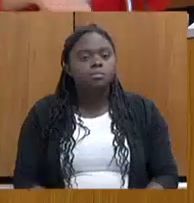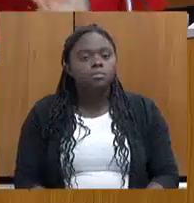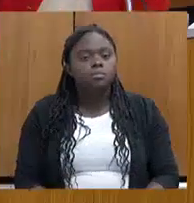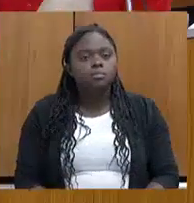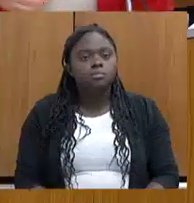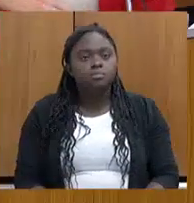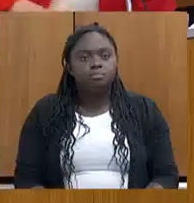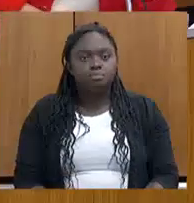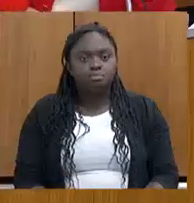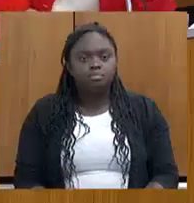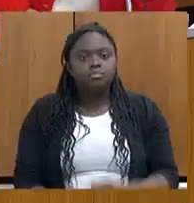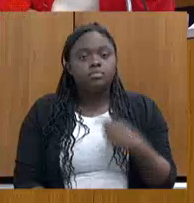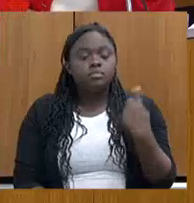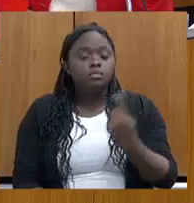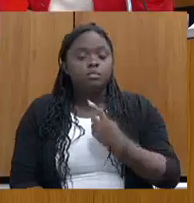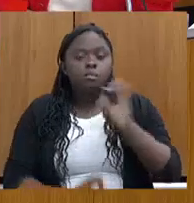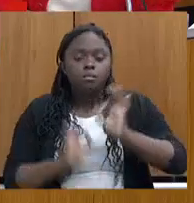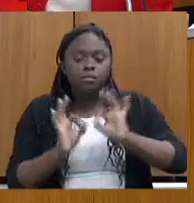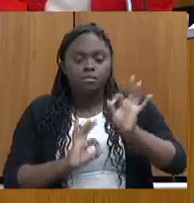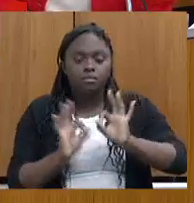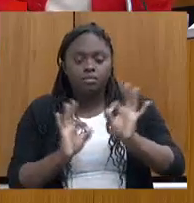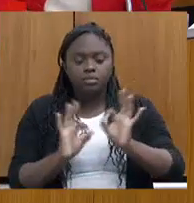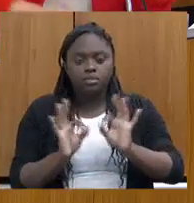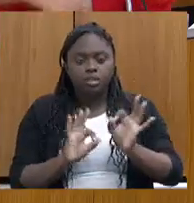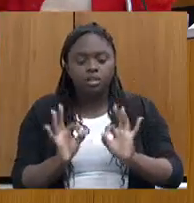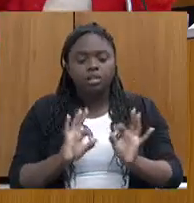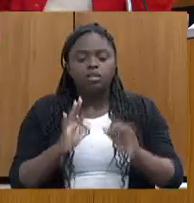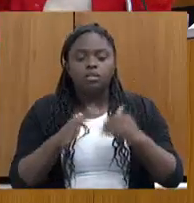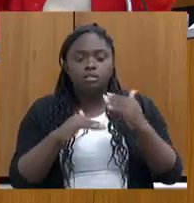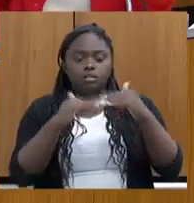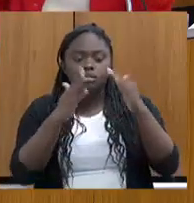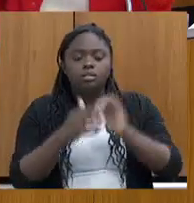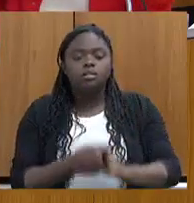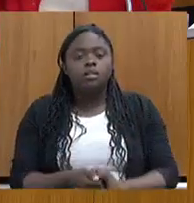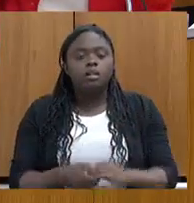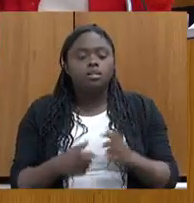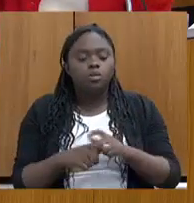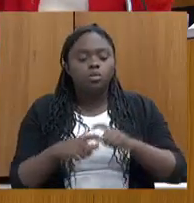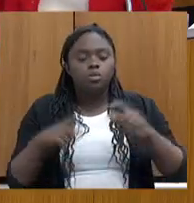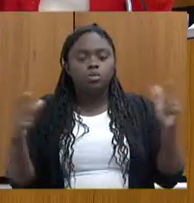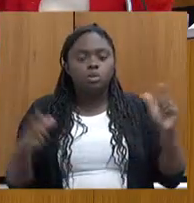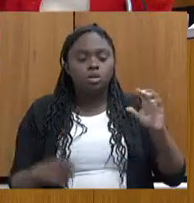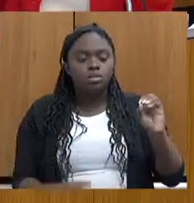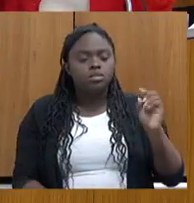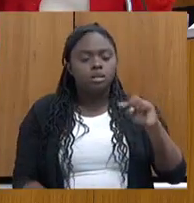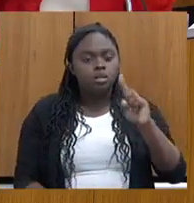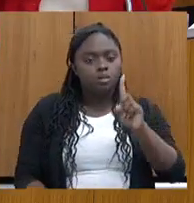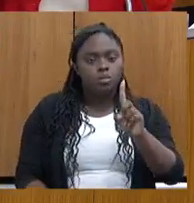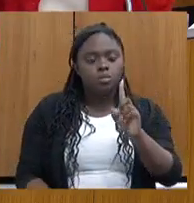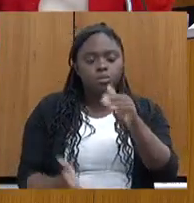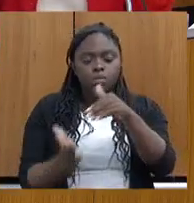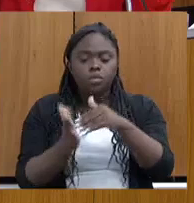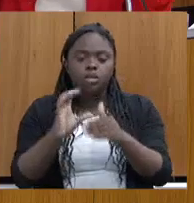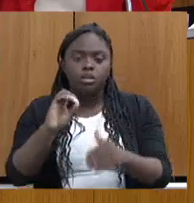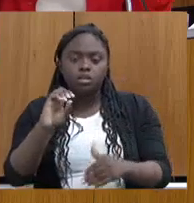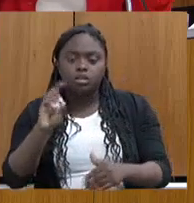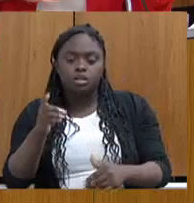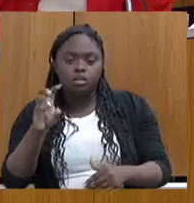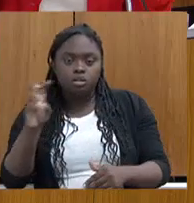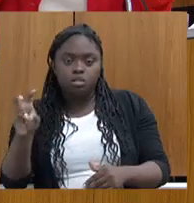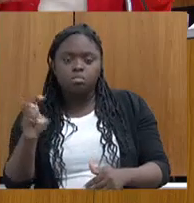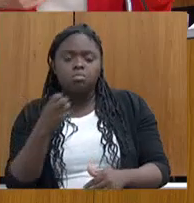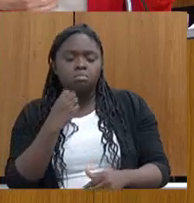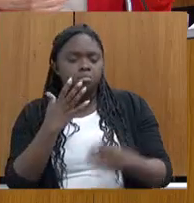Nós estamos nesse processo de planejamento. Esse aumento, para nós, de 0,1% para 0,5%, é muito bem-vindo.